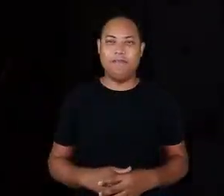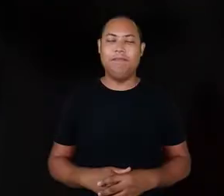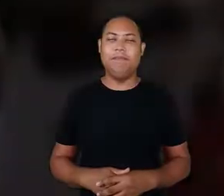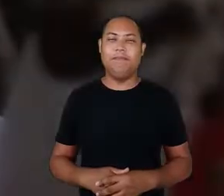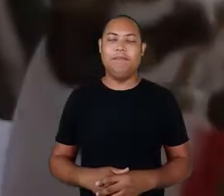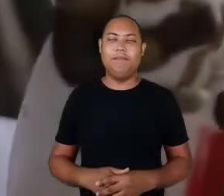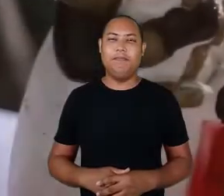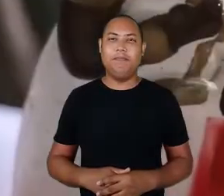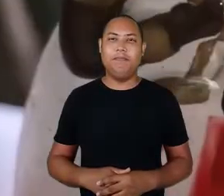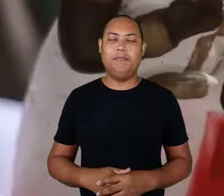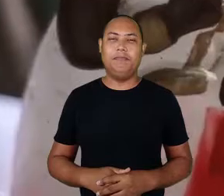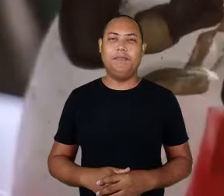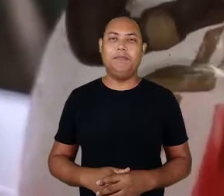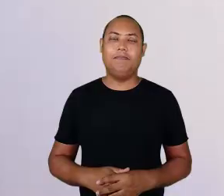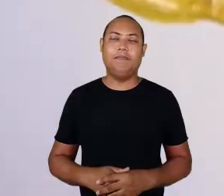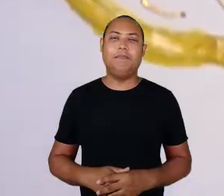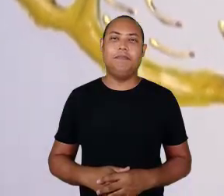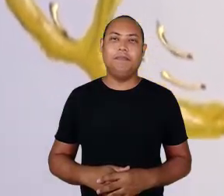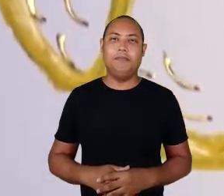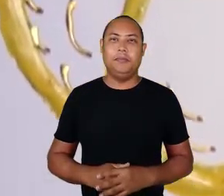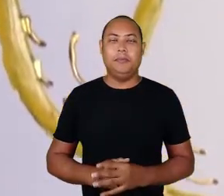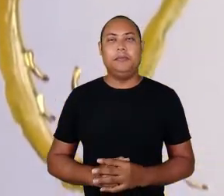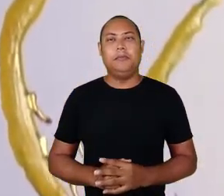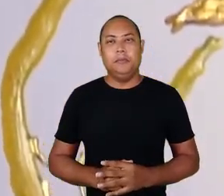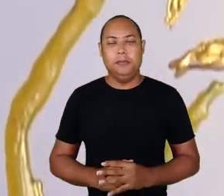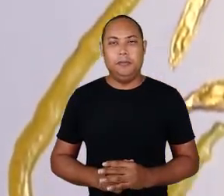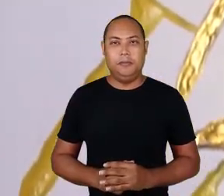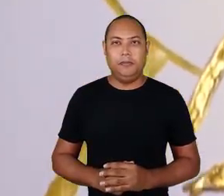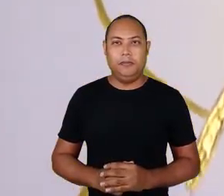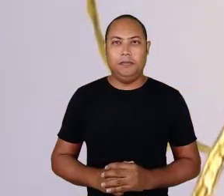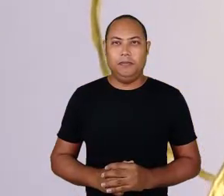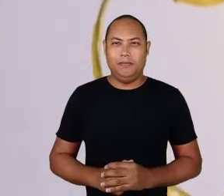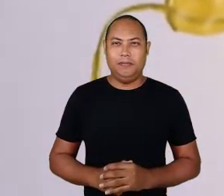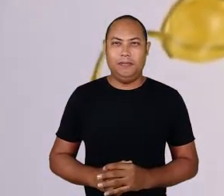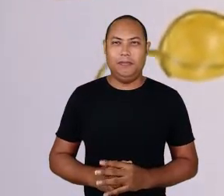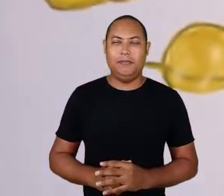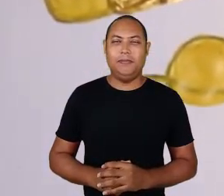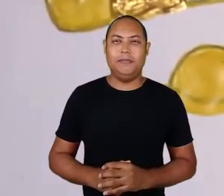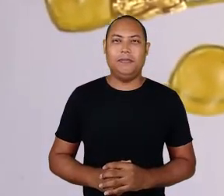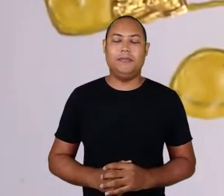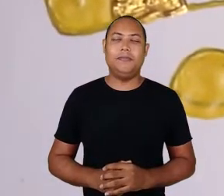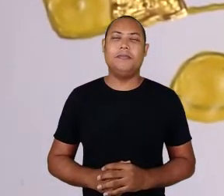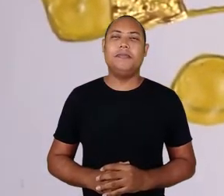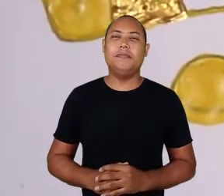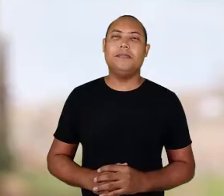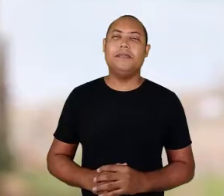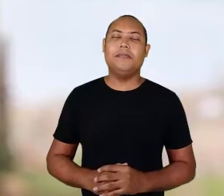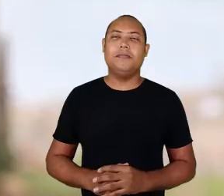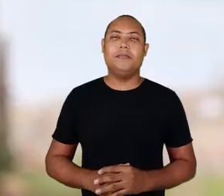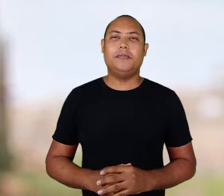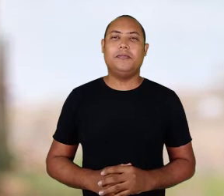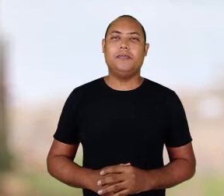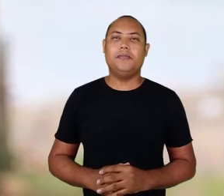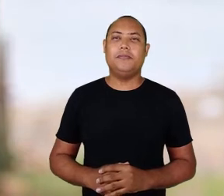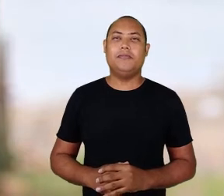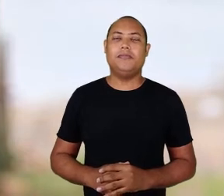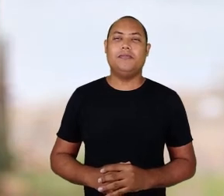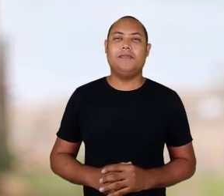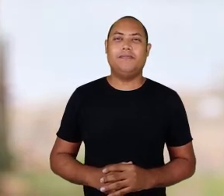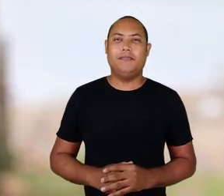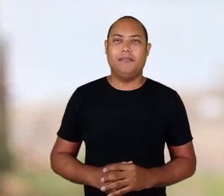Cadu. E orixaxá, que relampuê, que relampuê, que relampuá.